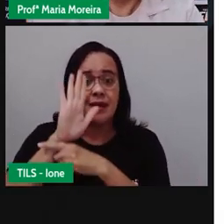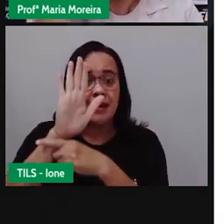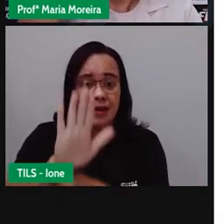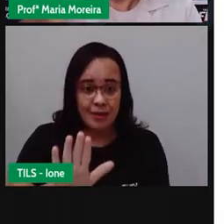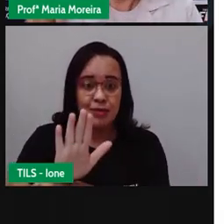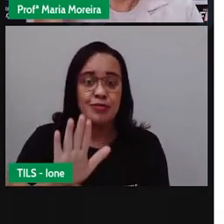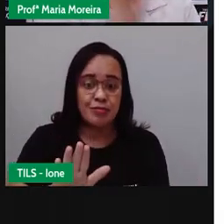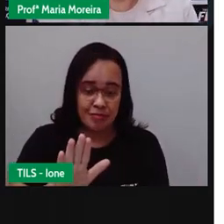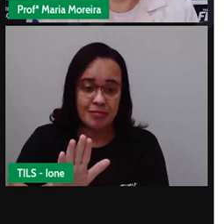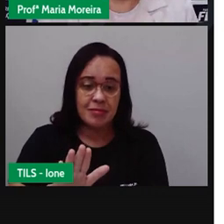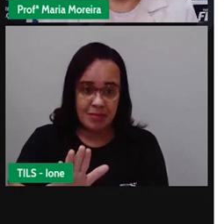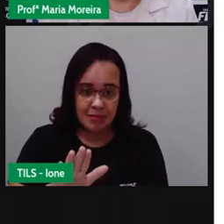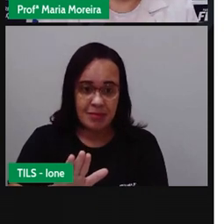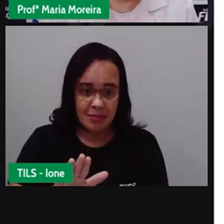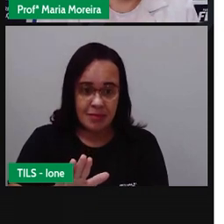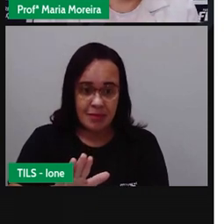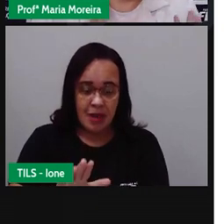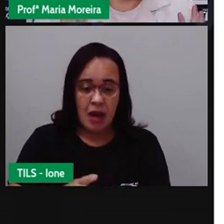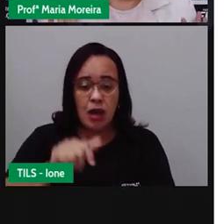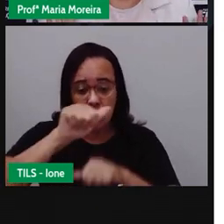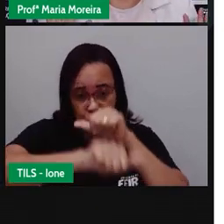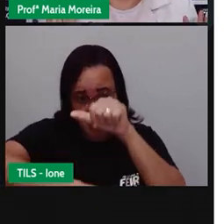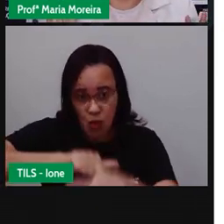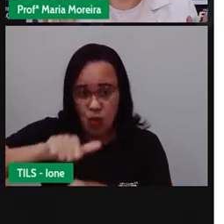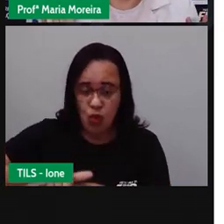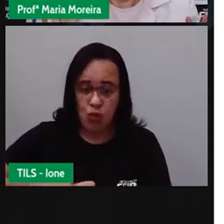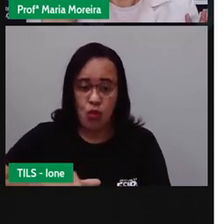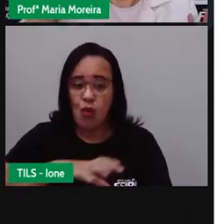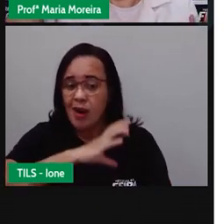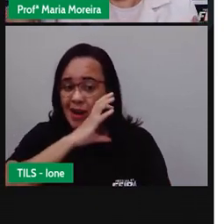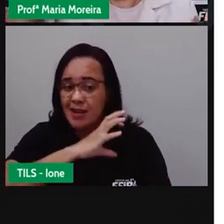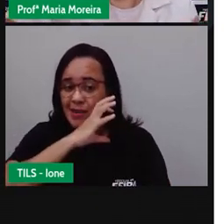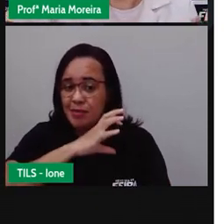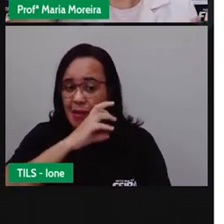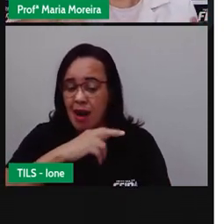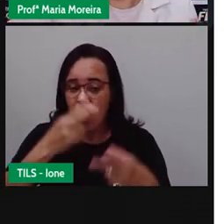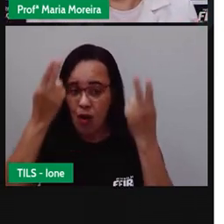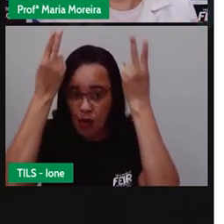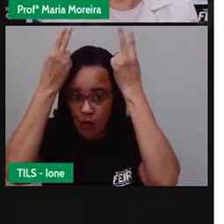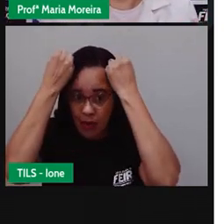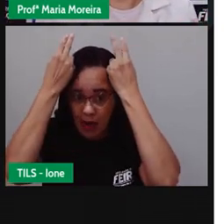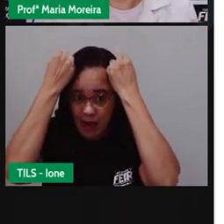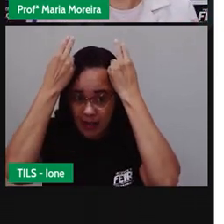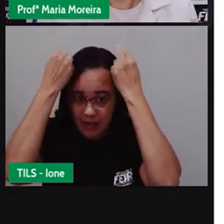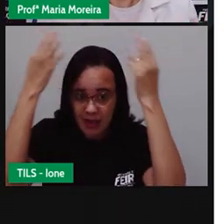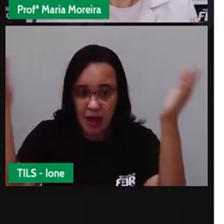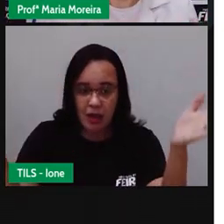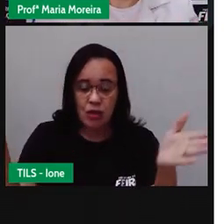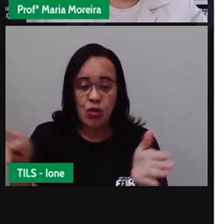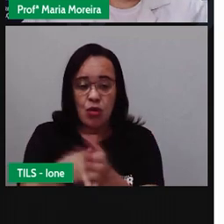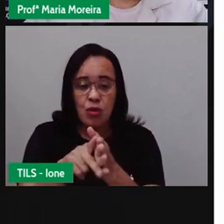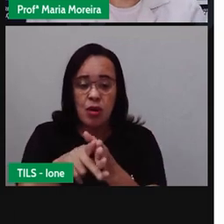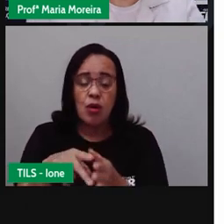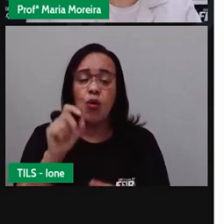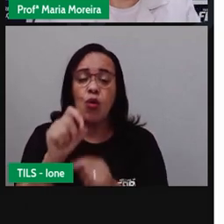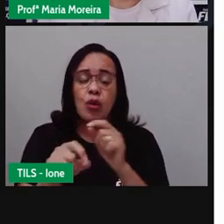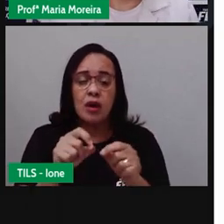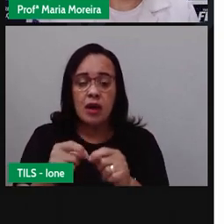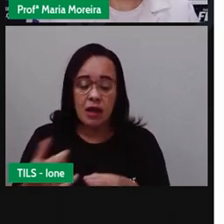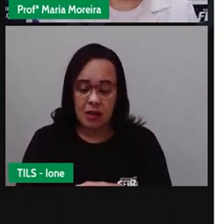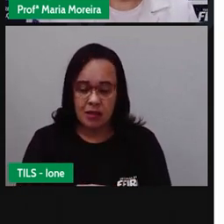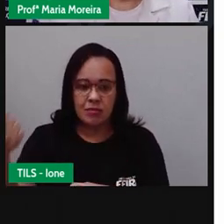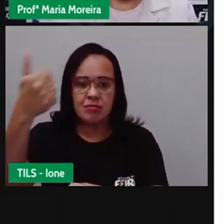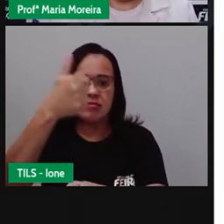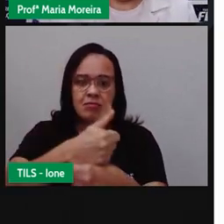do animal. Então, você não precisava daquele animal. Bastava você girar uma engrenagem e aquele automóvel